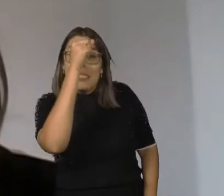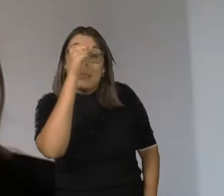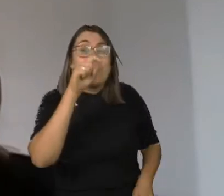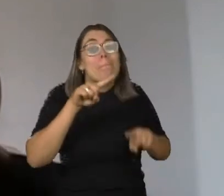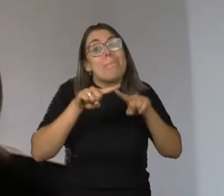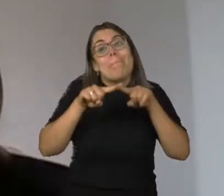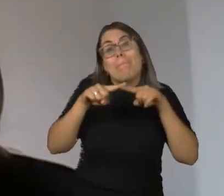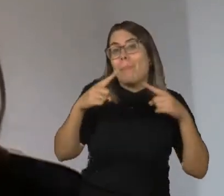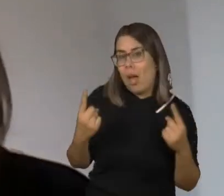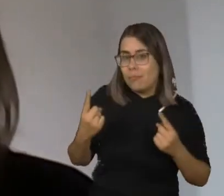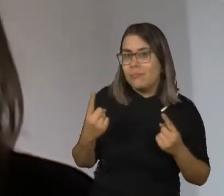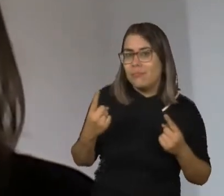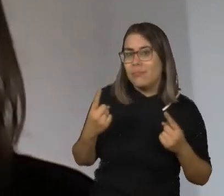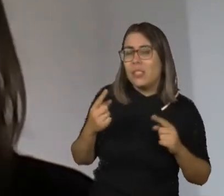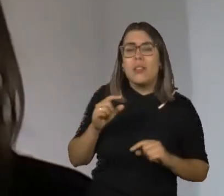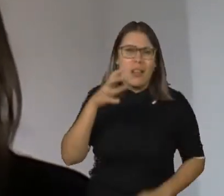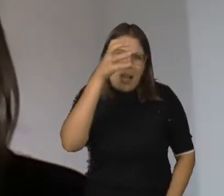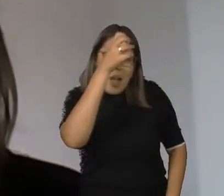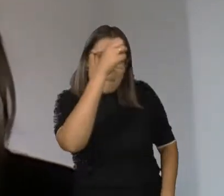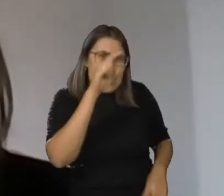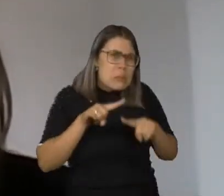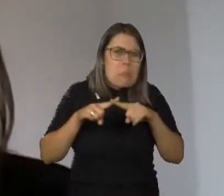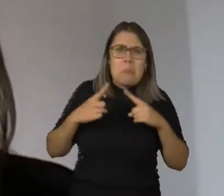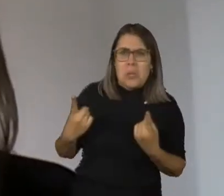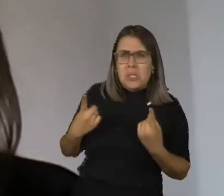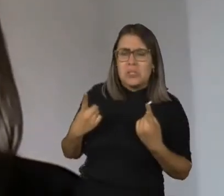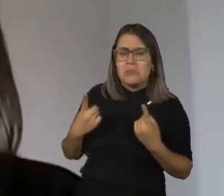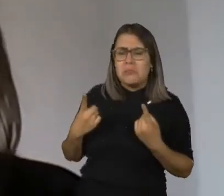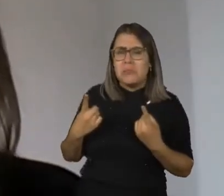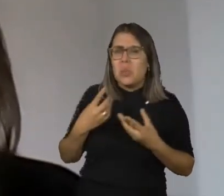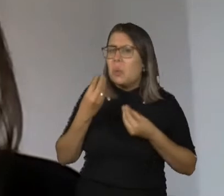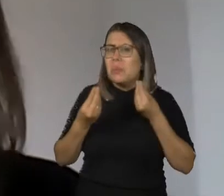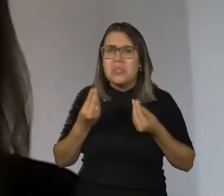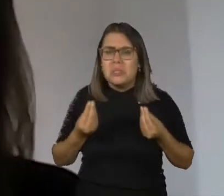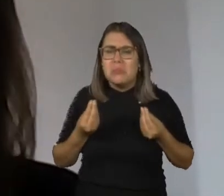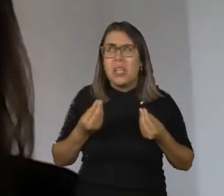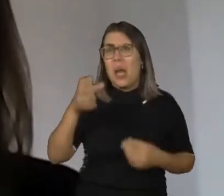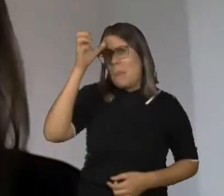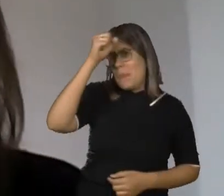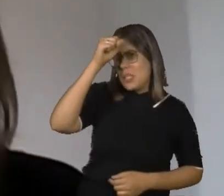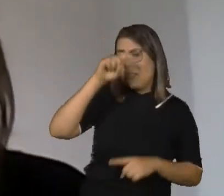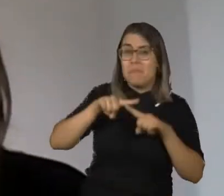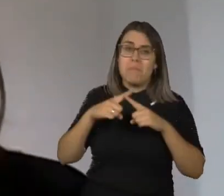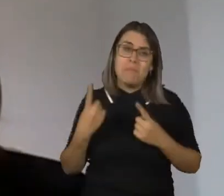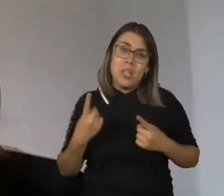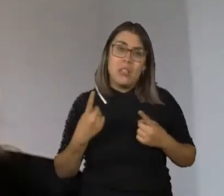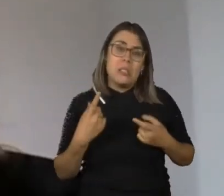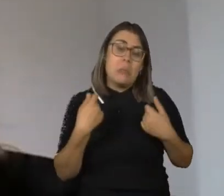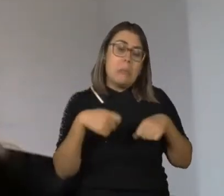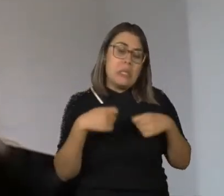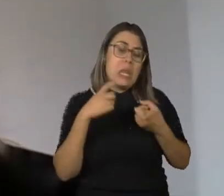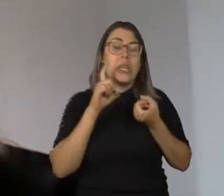mas. Aprendem, mas aprenderão mais lento. Aprendem, mas vão depender